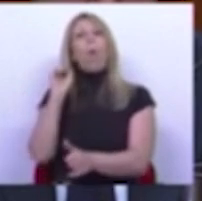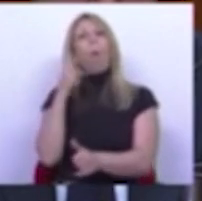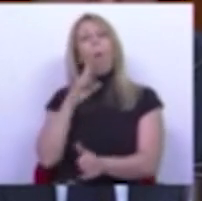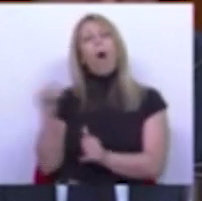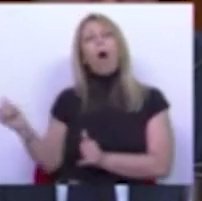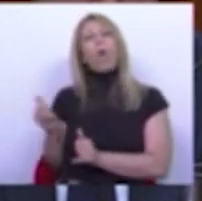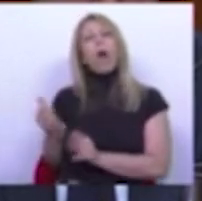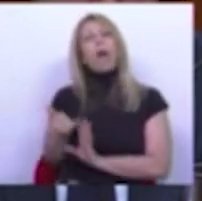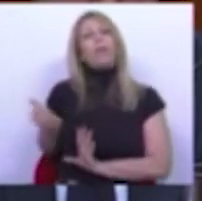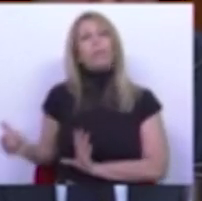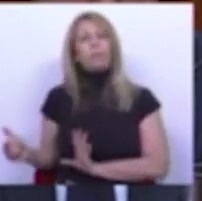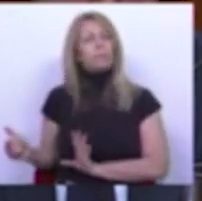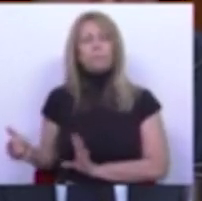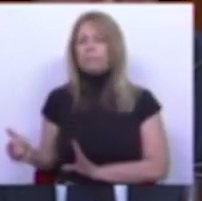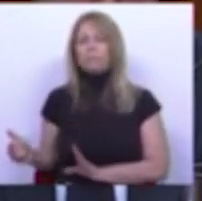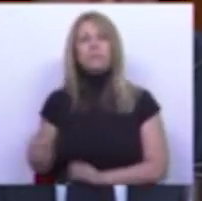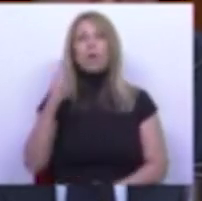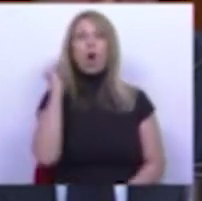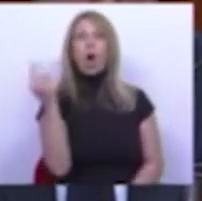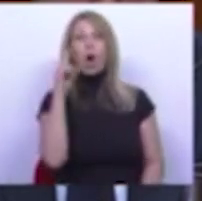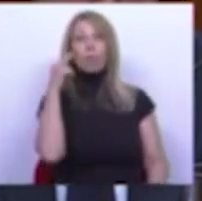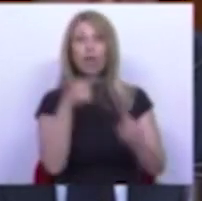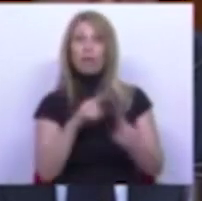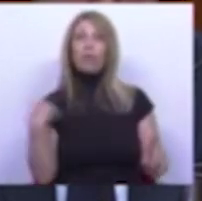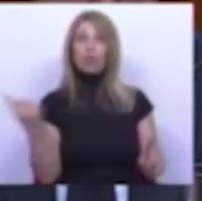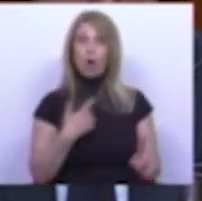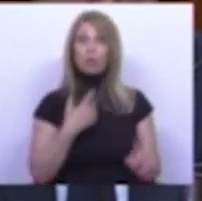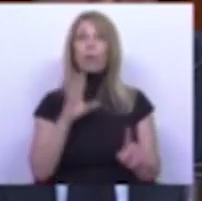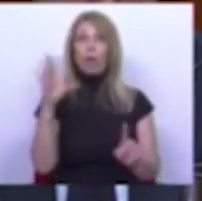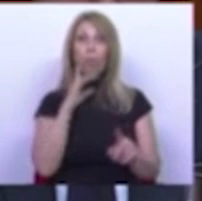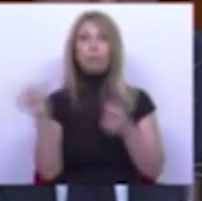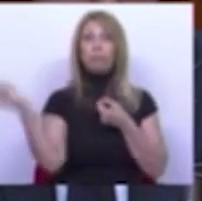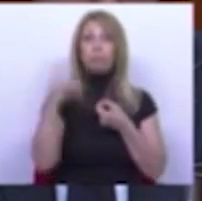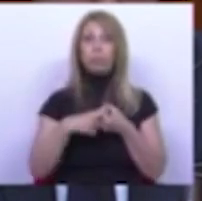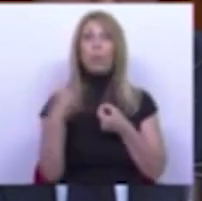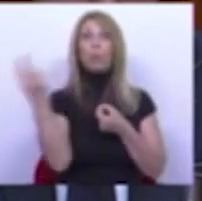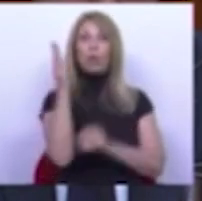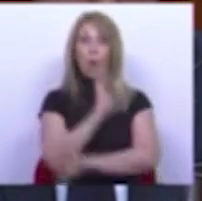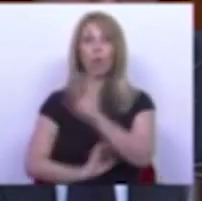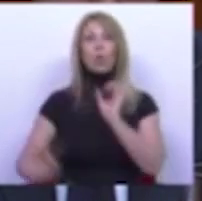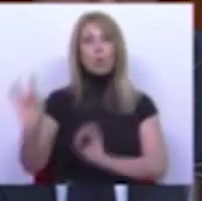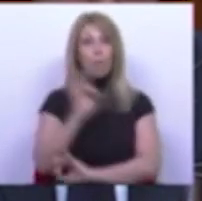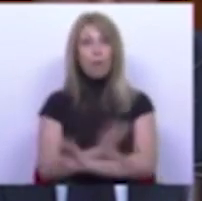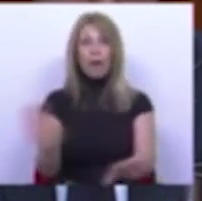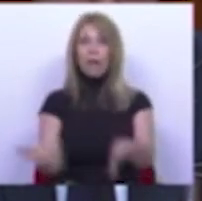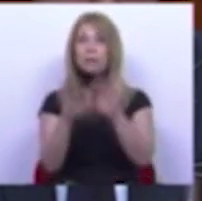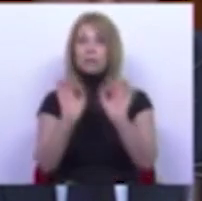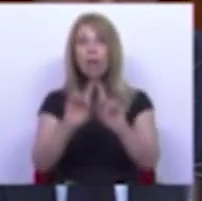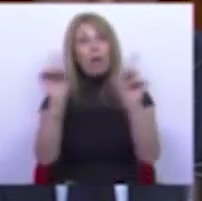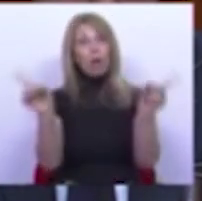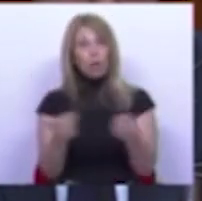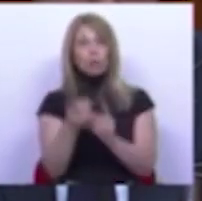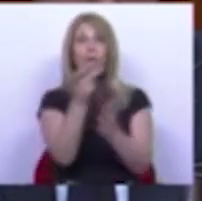o nosso objetivo é desde a adesão à União Europeia com muito bem sintetizou numa frase feliz